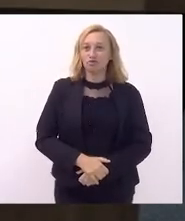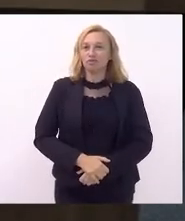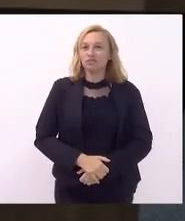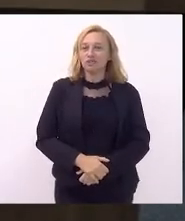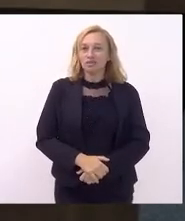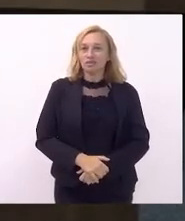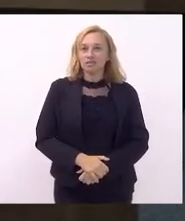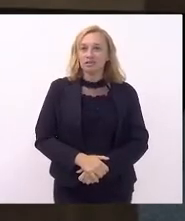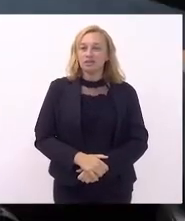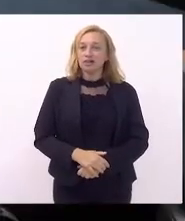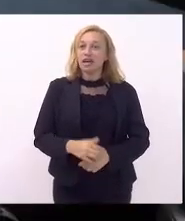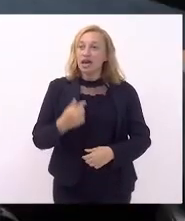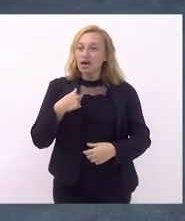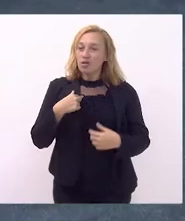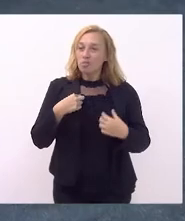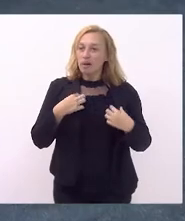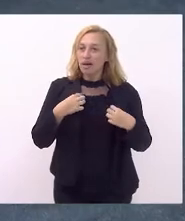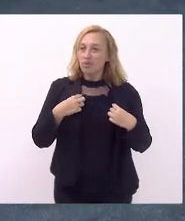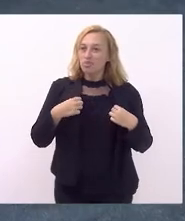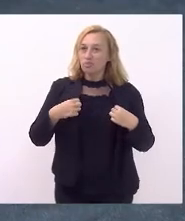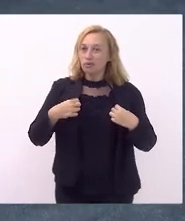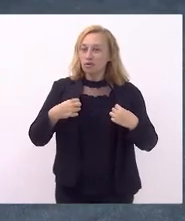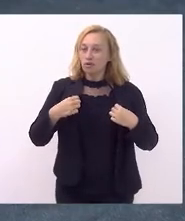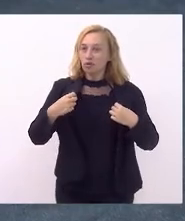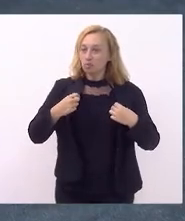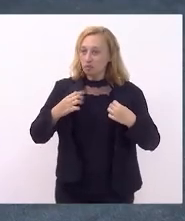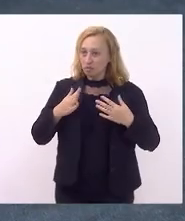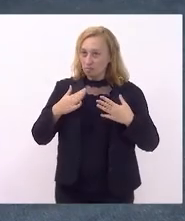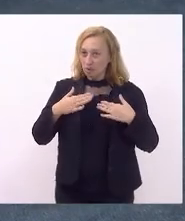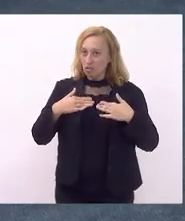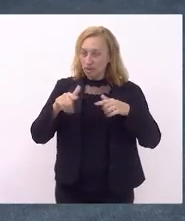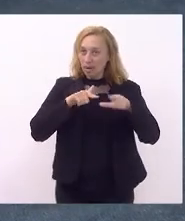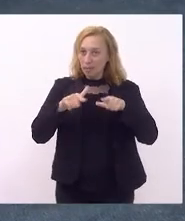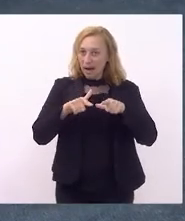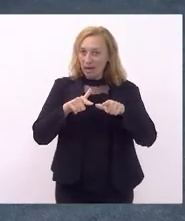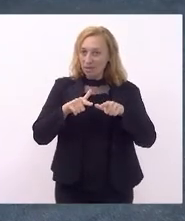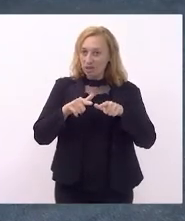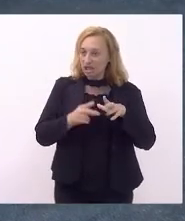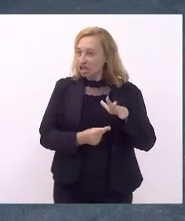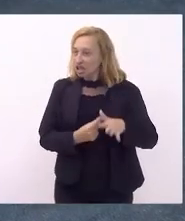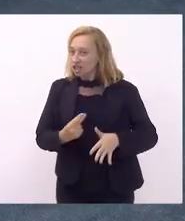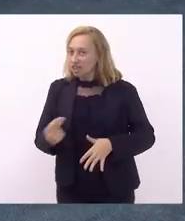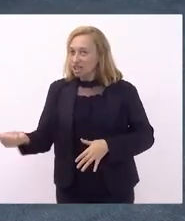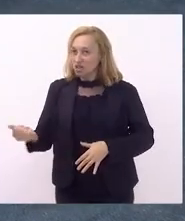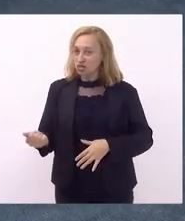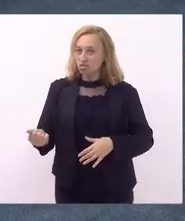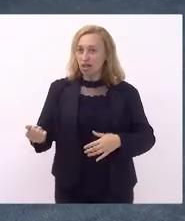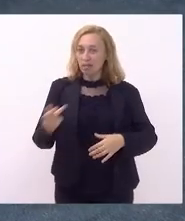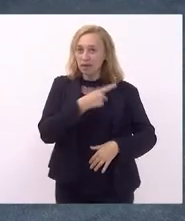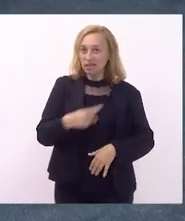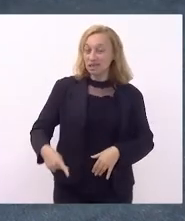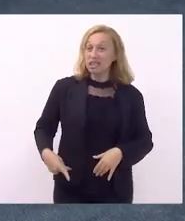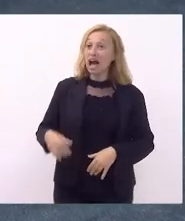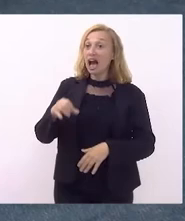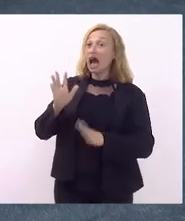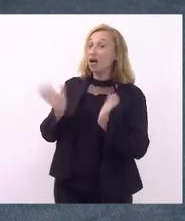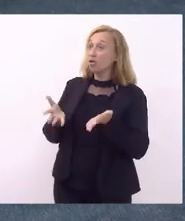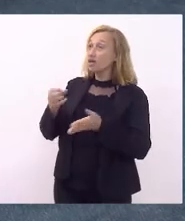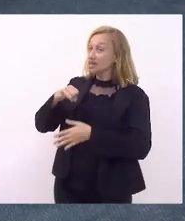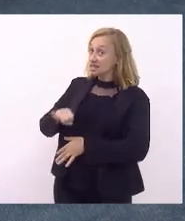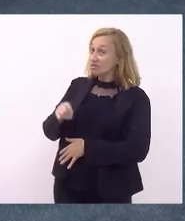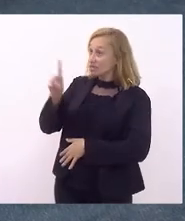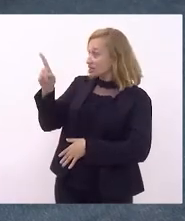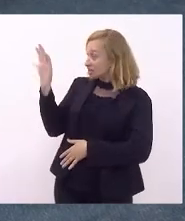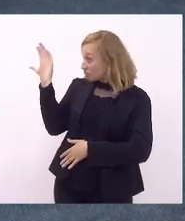pego meu mandato e renuncio agora se vossa excelência não provar eu quero que vossa excelência renuncie seu